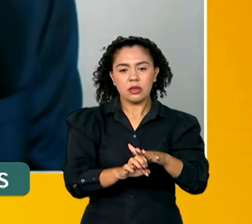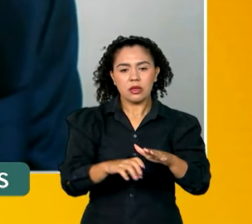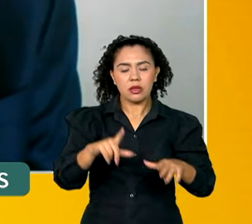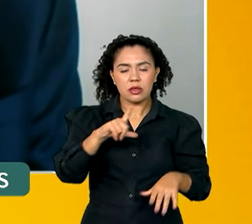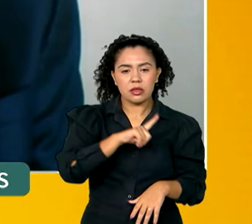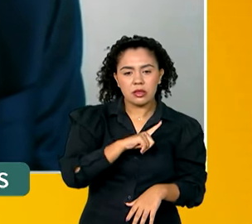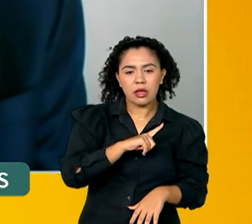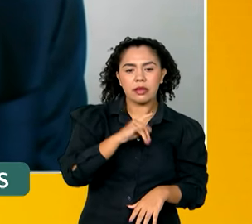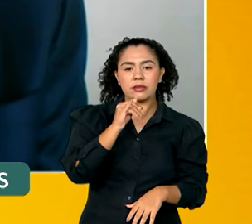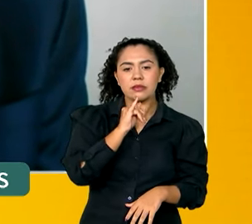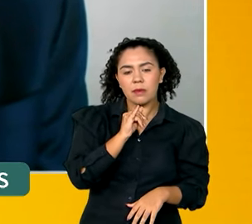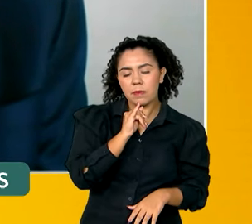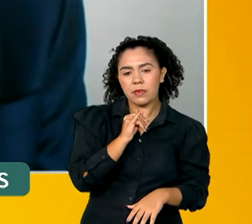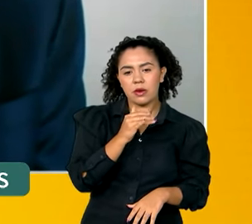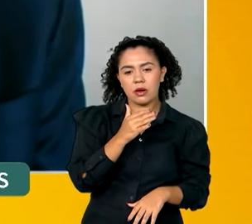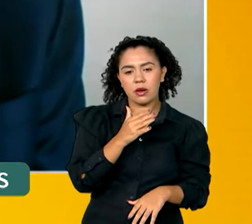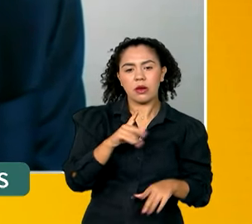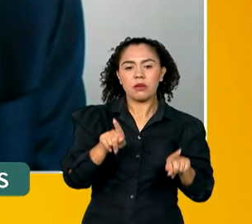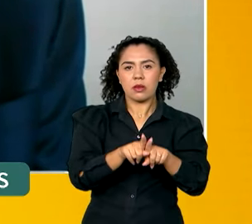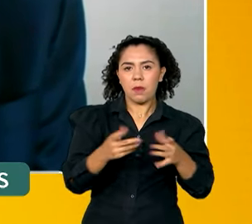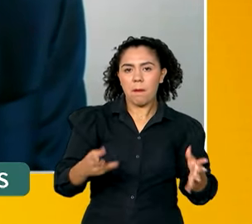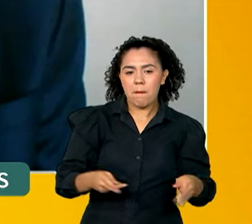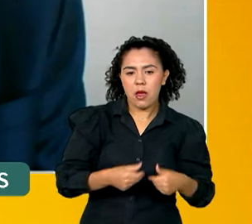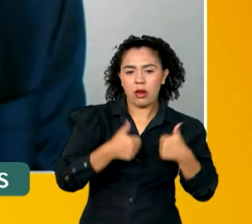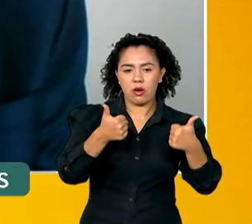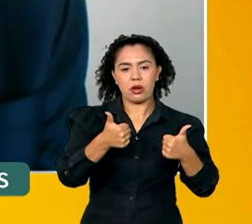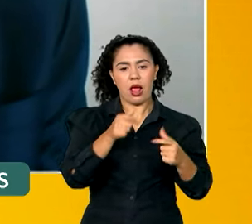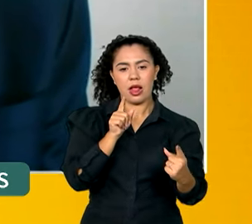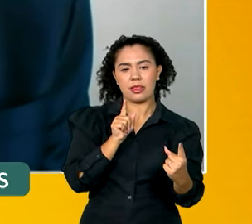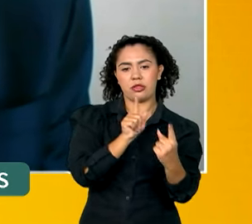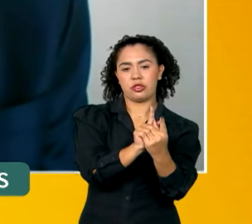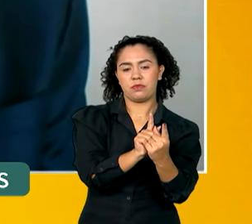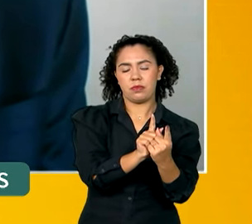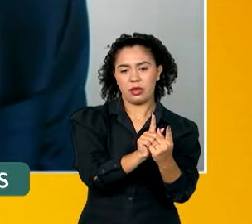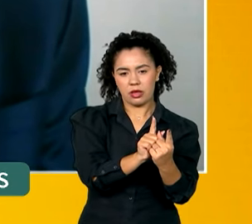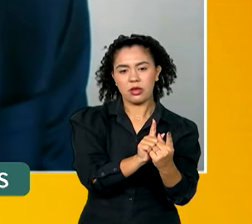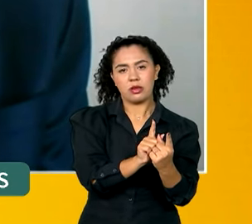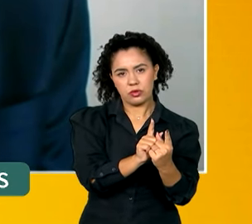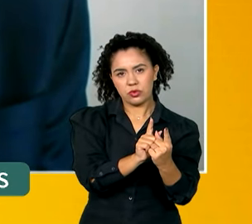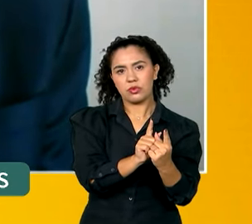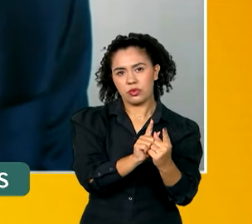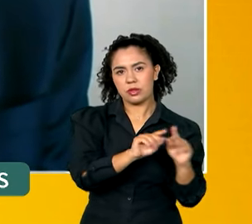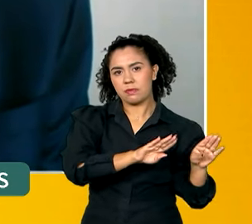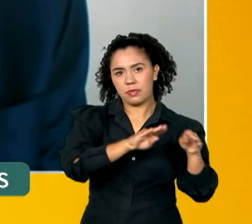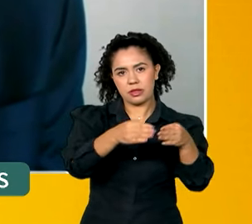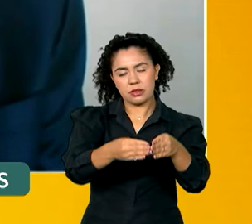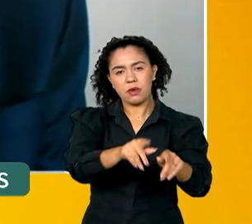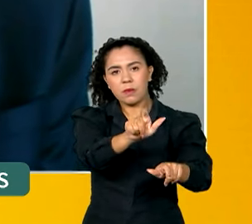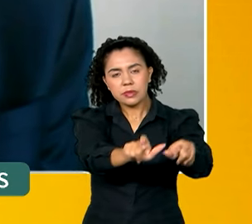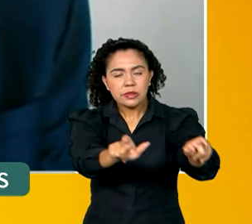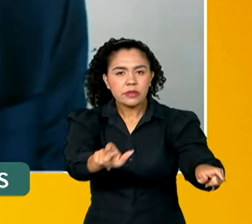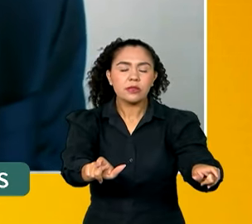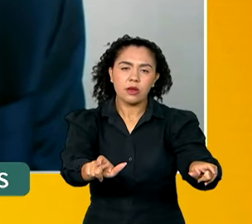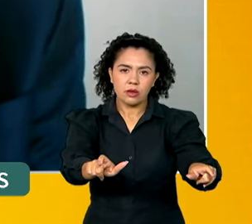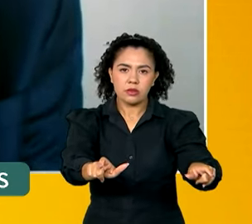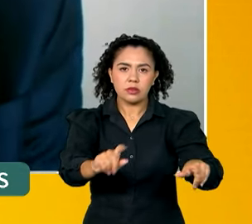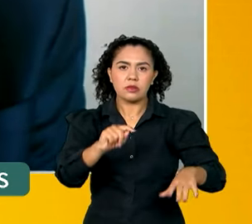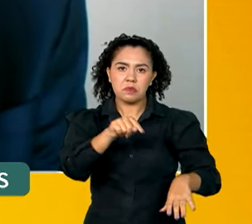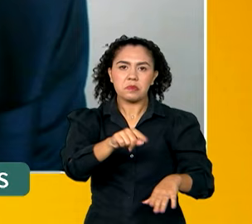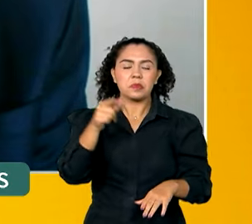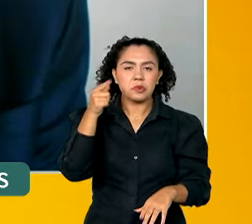que tem acontecido ao longo aí.